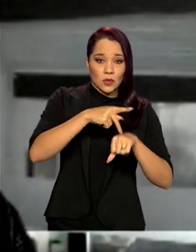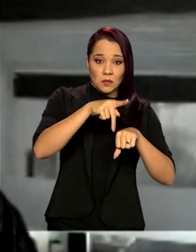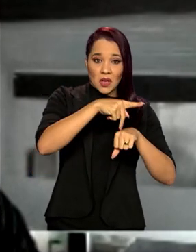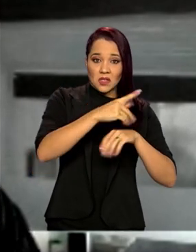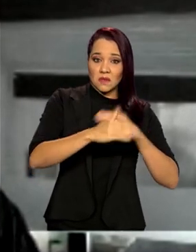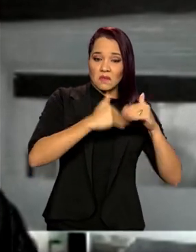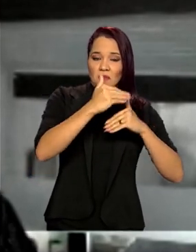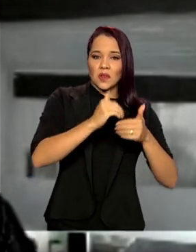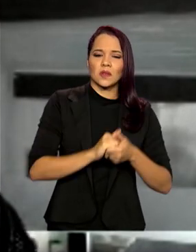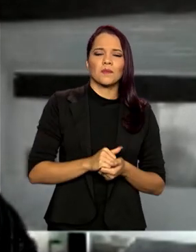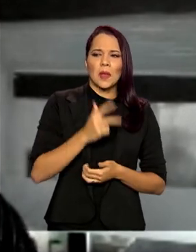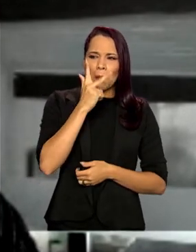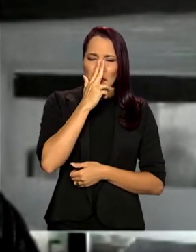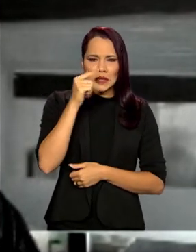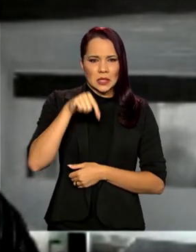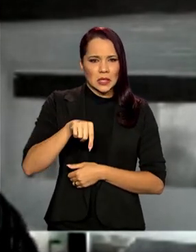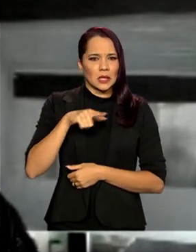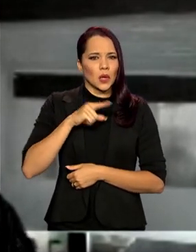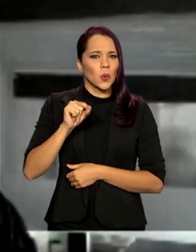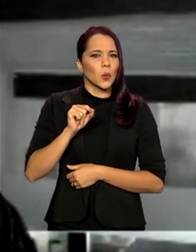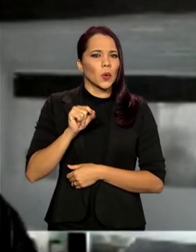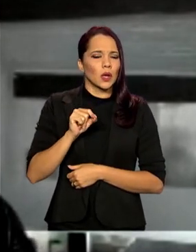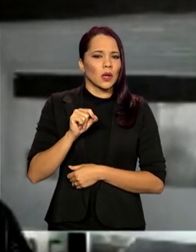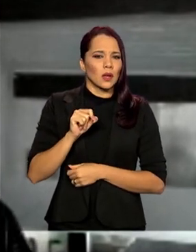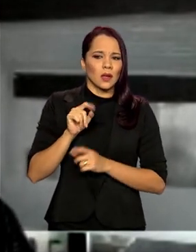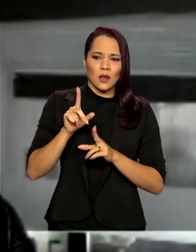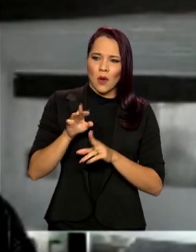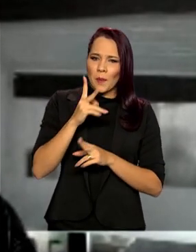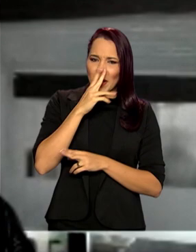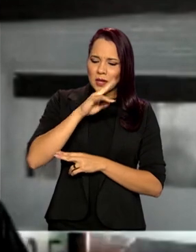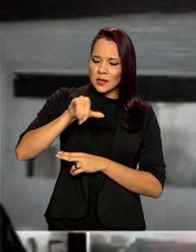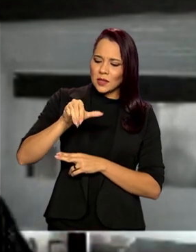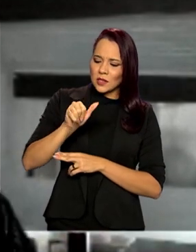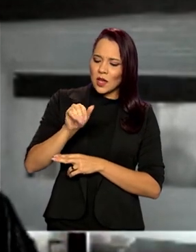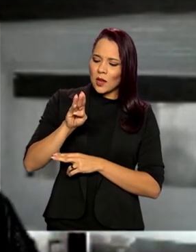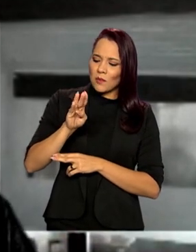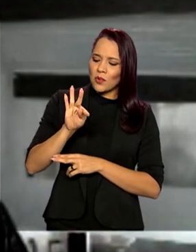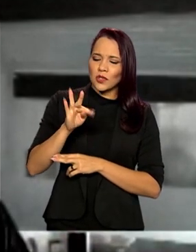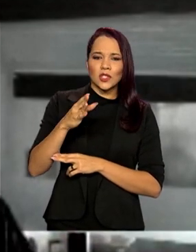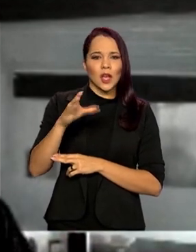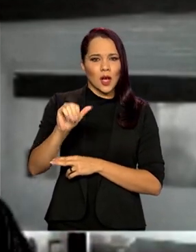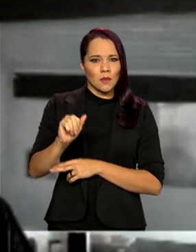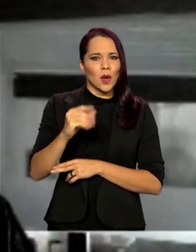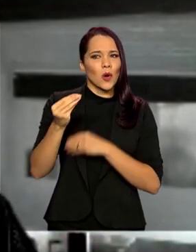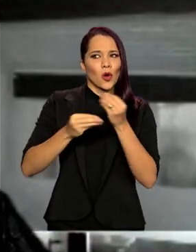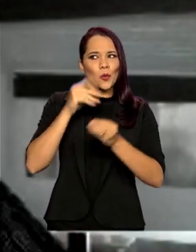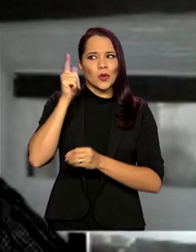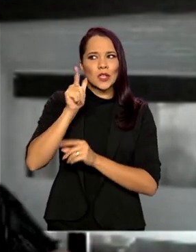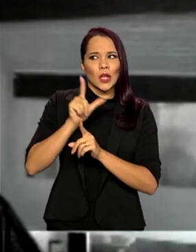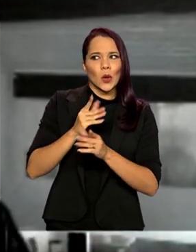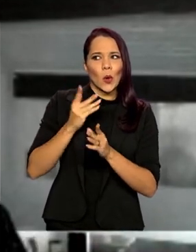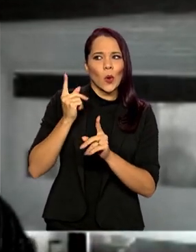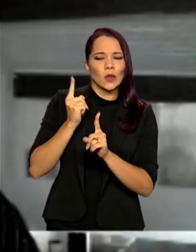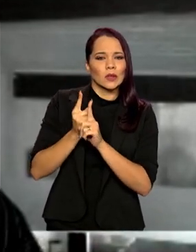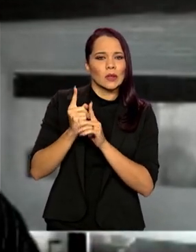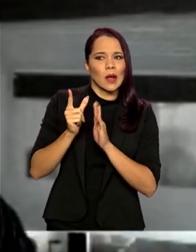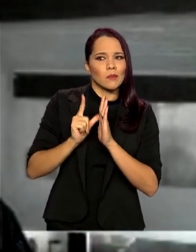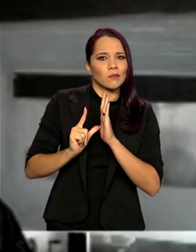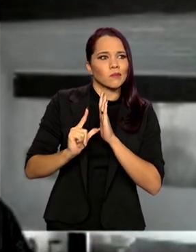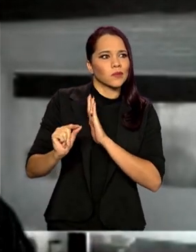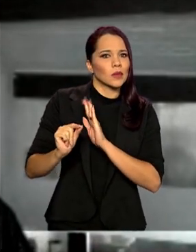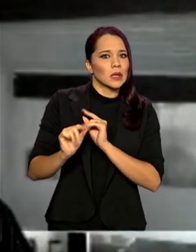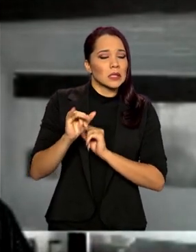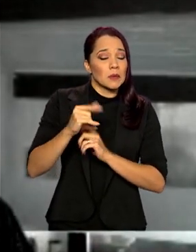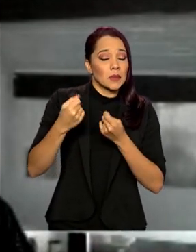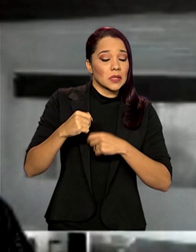desenvolvidos, dá a impressão que a gente tem justamente aí no nosso caso a jabuticaba. Como é que a gente vai encontrar uma saída? Porque se a gente depende da reforma